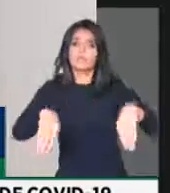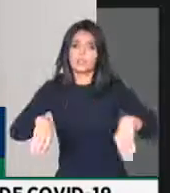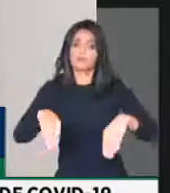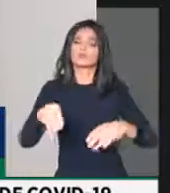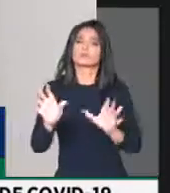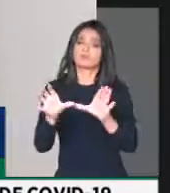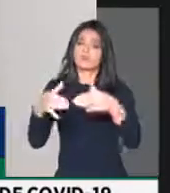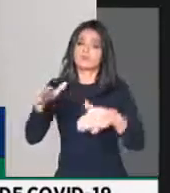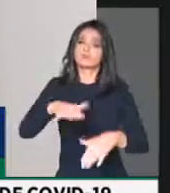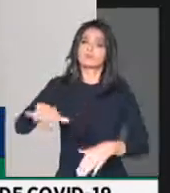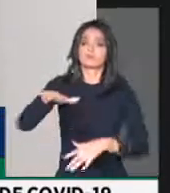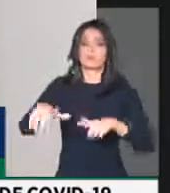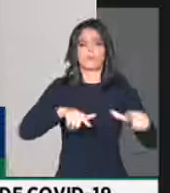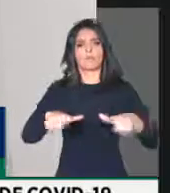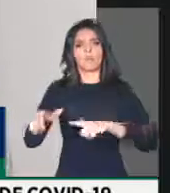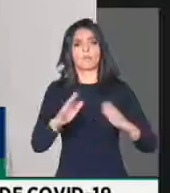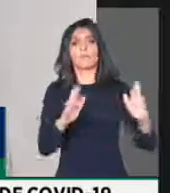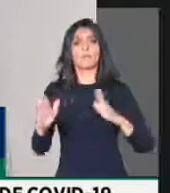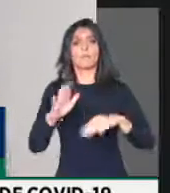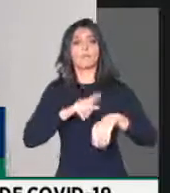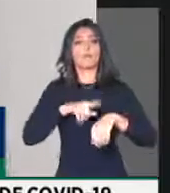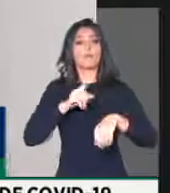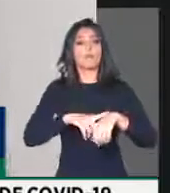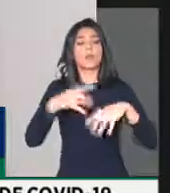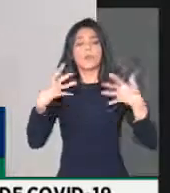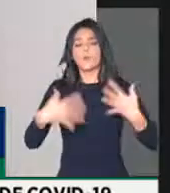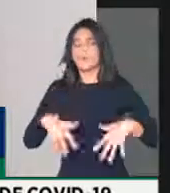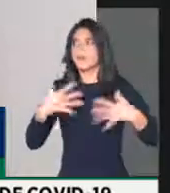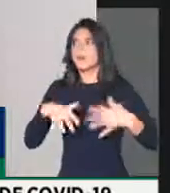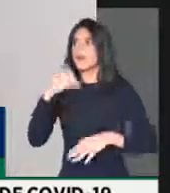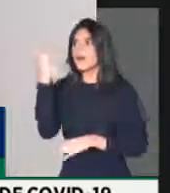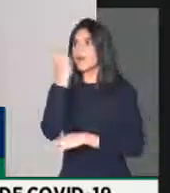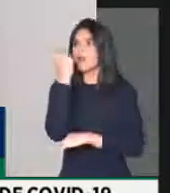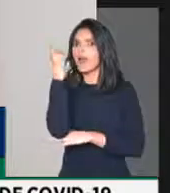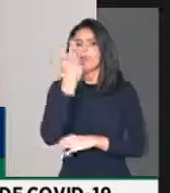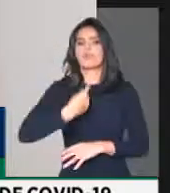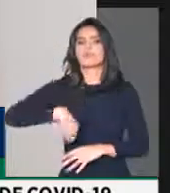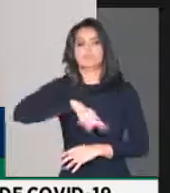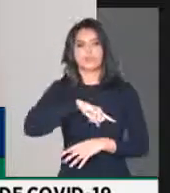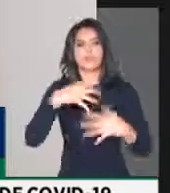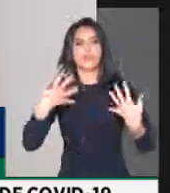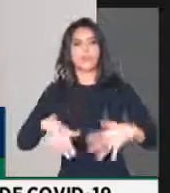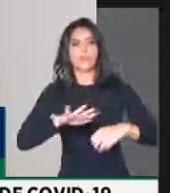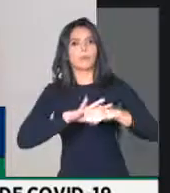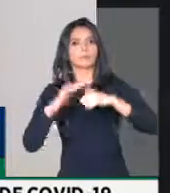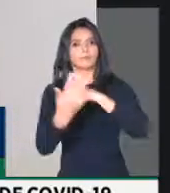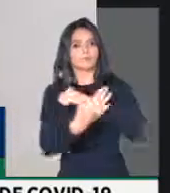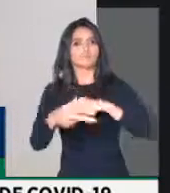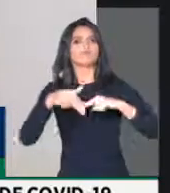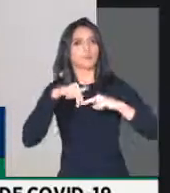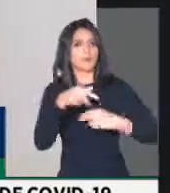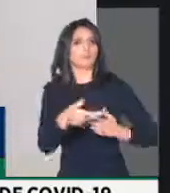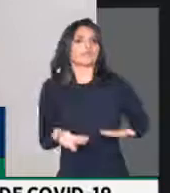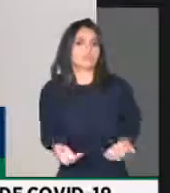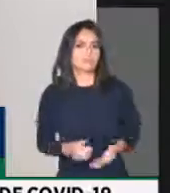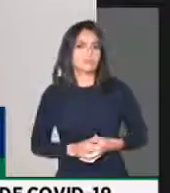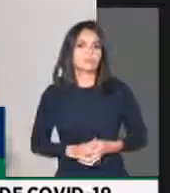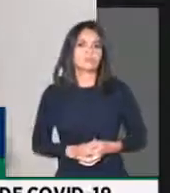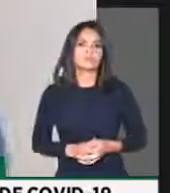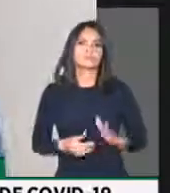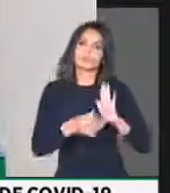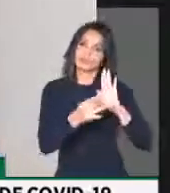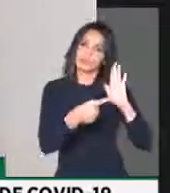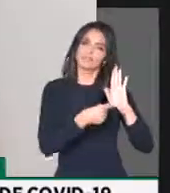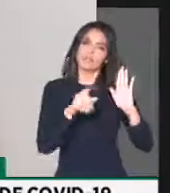a classe trabalhadora no momento mais delicado que nós estamos enfrentando em razão dessa pandemia. É essa a razão do destaque,